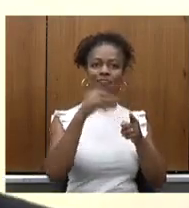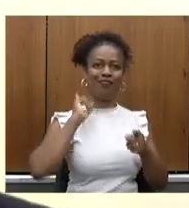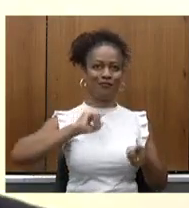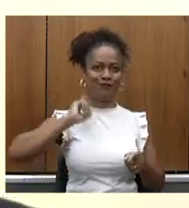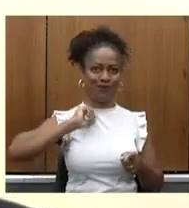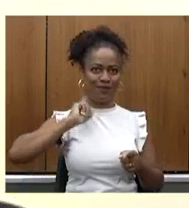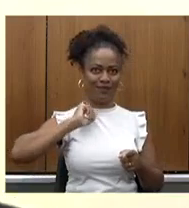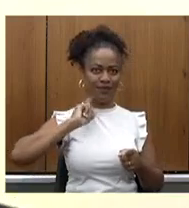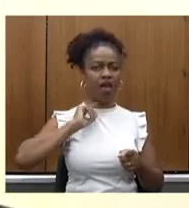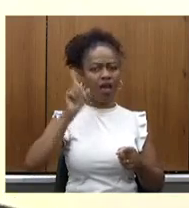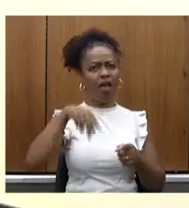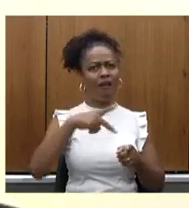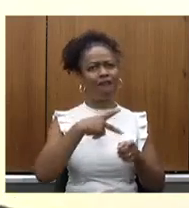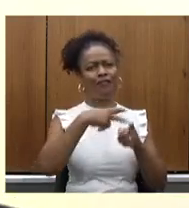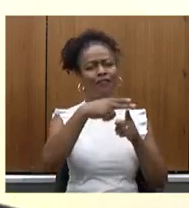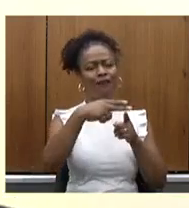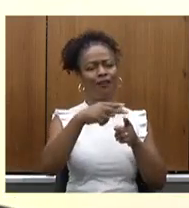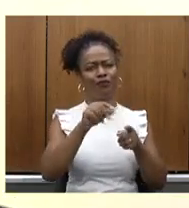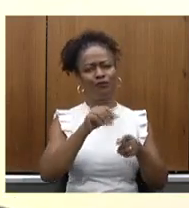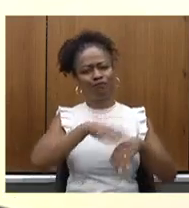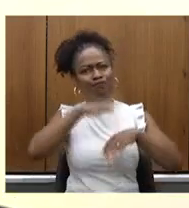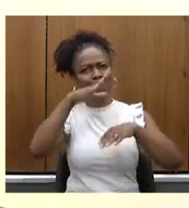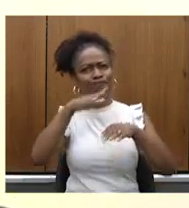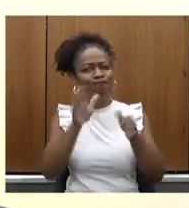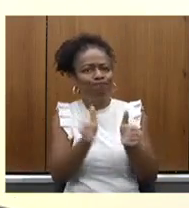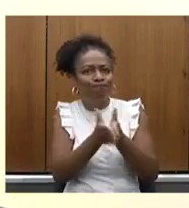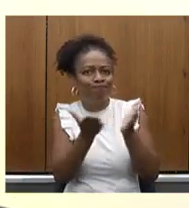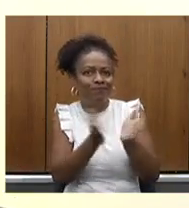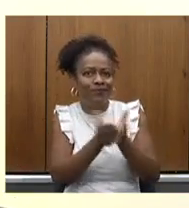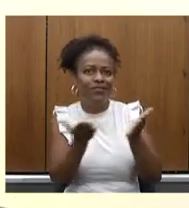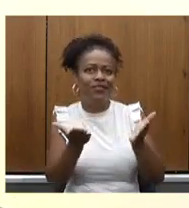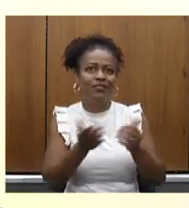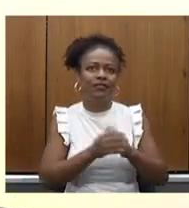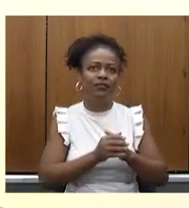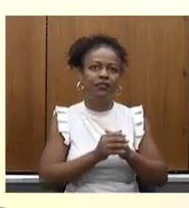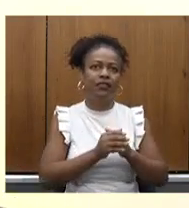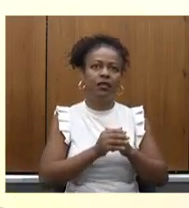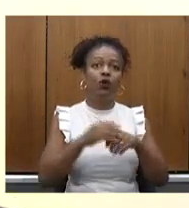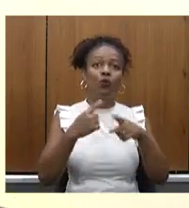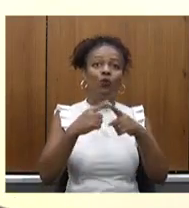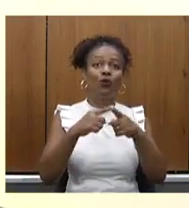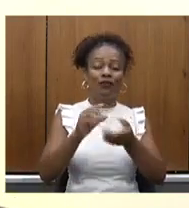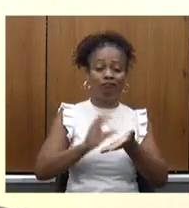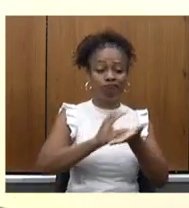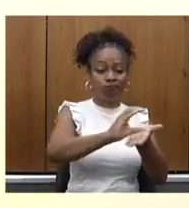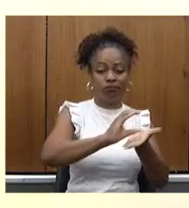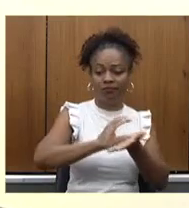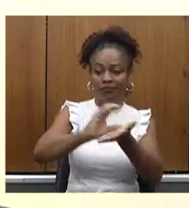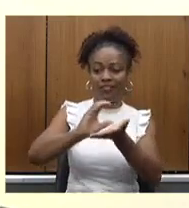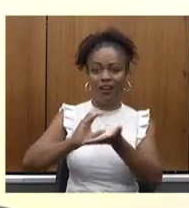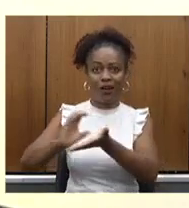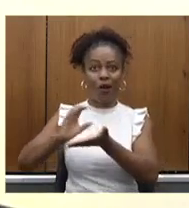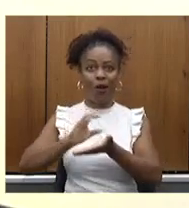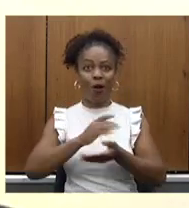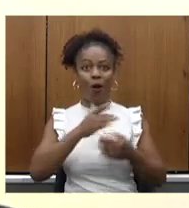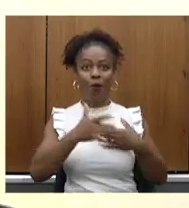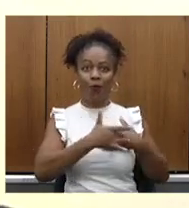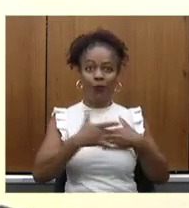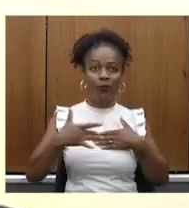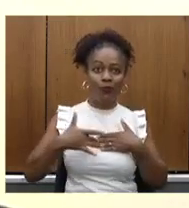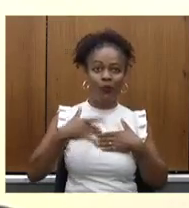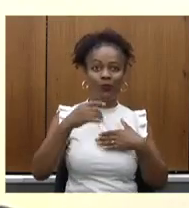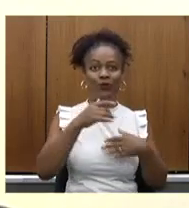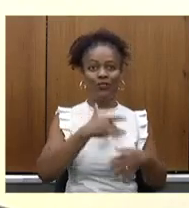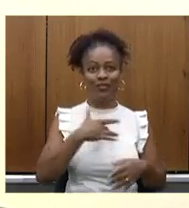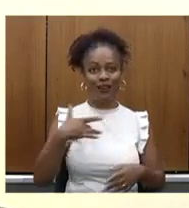mais pobres. Porque quando está sendo cumprido o mínimo constitucional, está chegando dinheiro no posto de saúde, no programa de saúde da família,